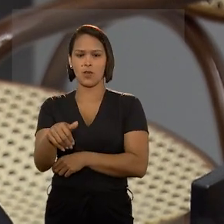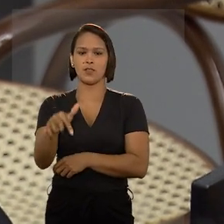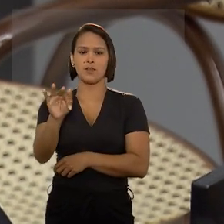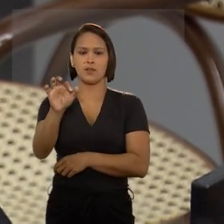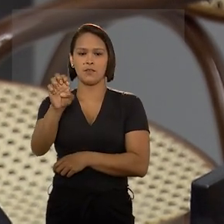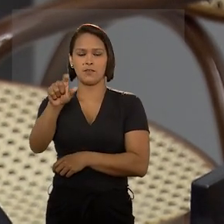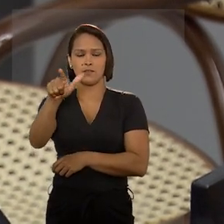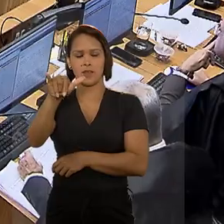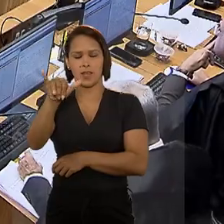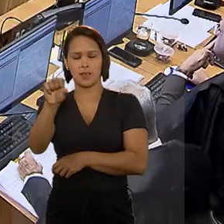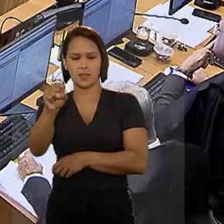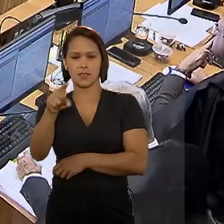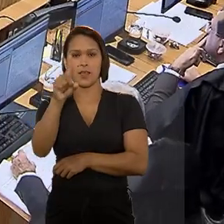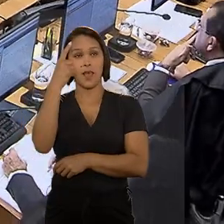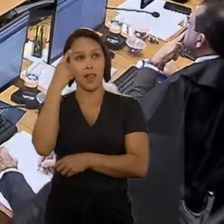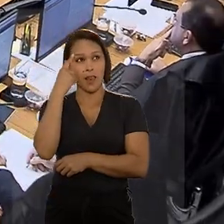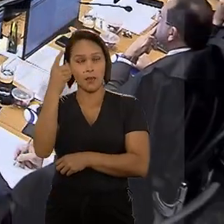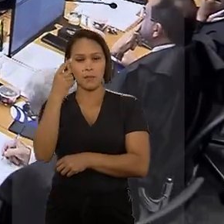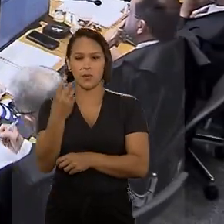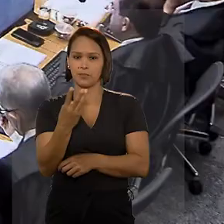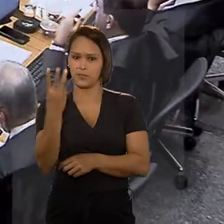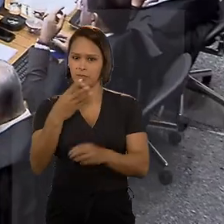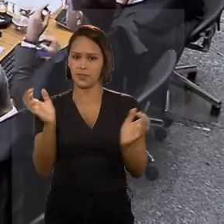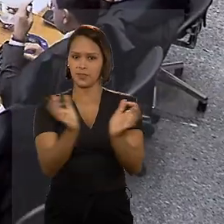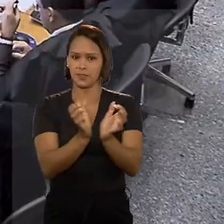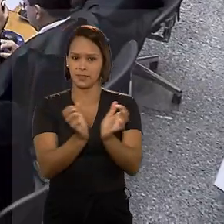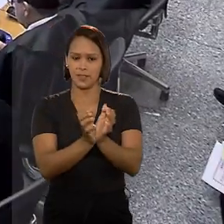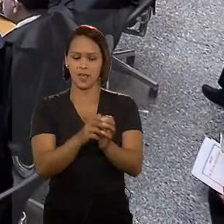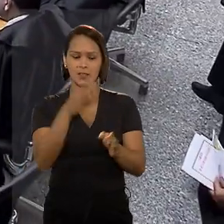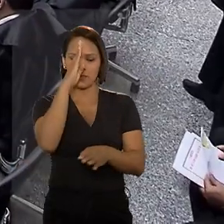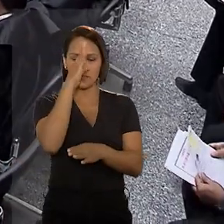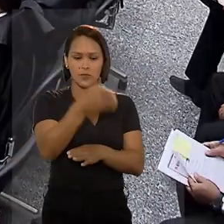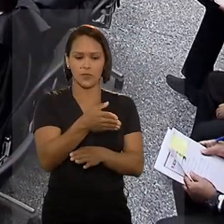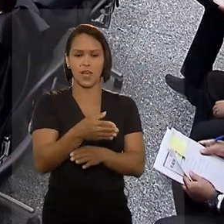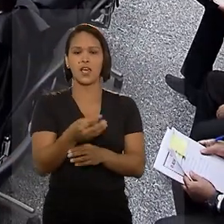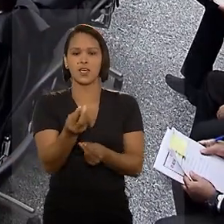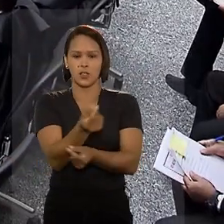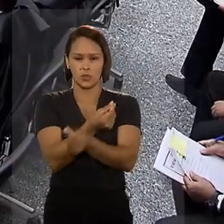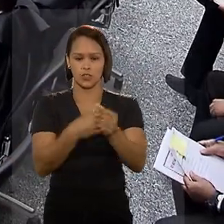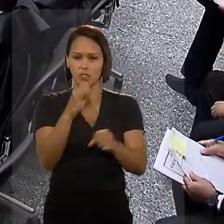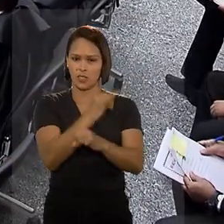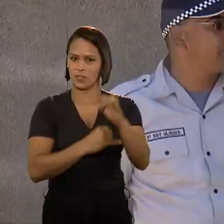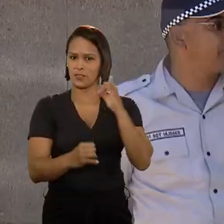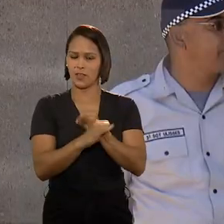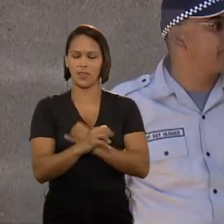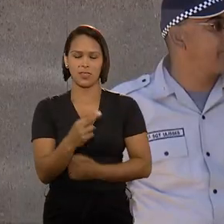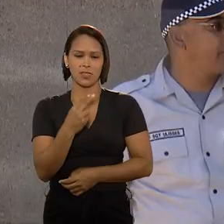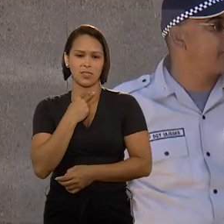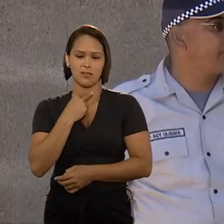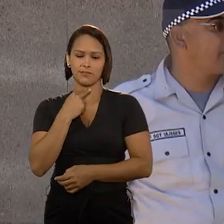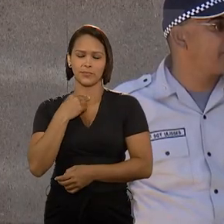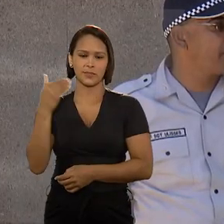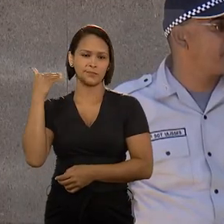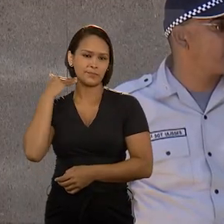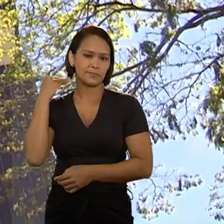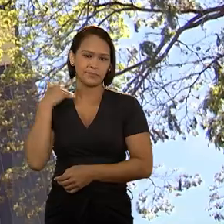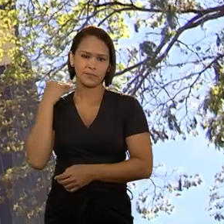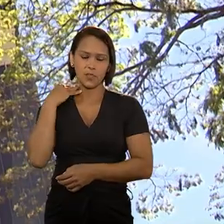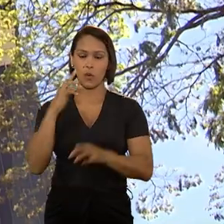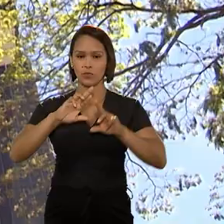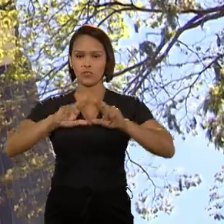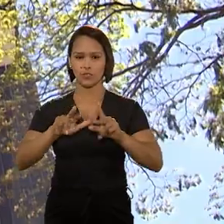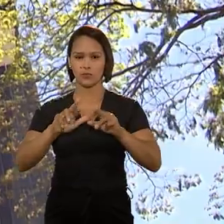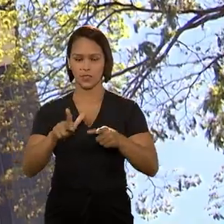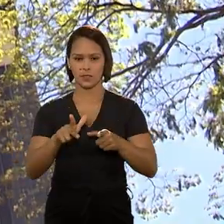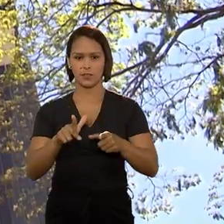ministro Félix Fischer, lembrou que a terceira sessão firmou o entendimento no sentido de que as criptomoedas não são caracterizadas pelo